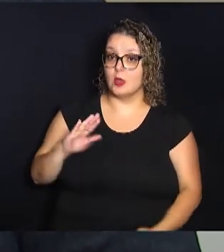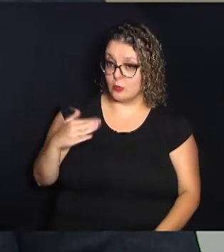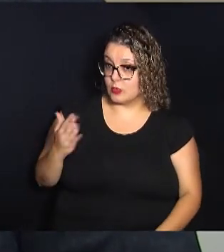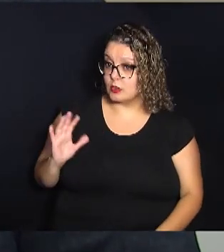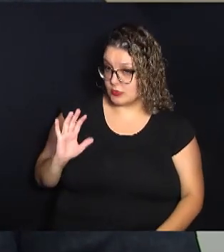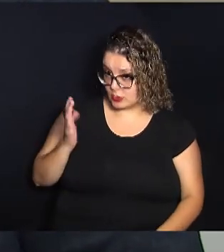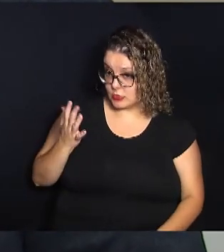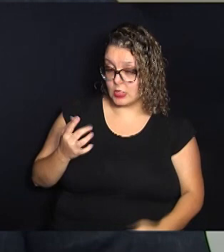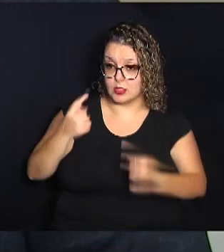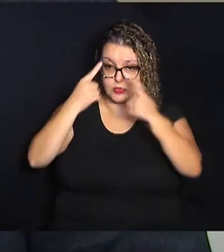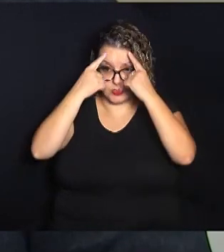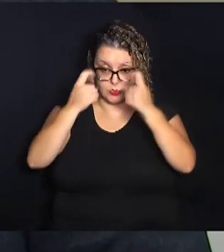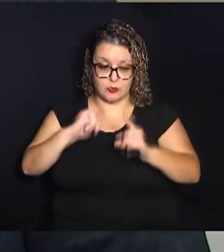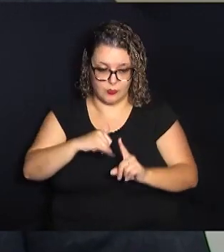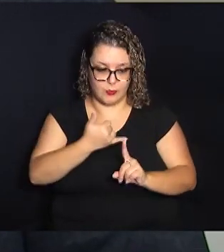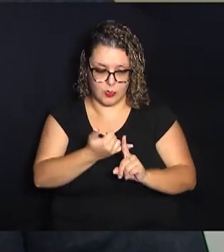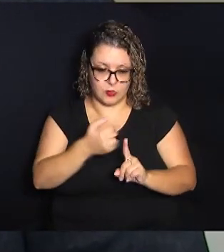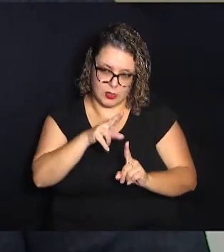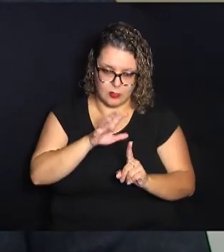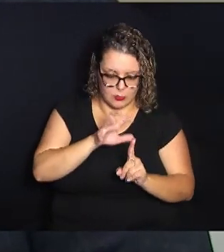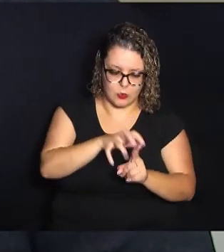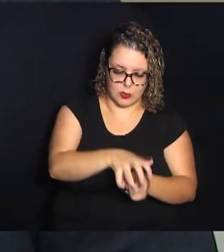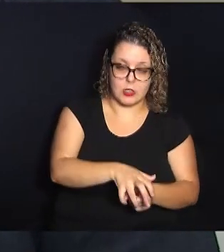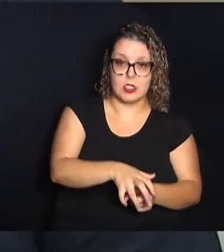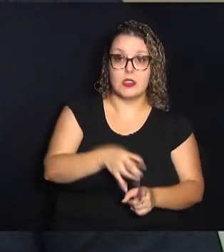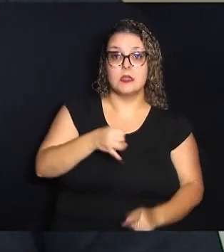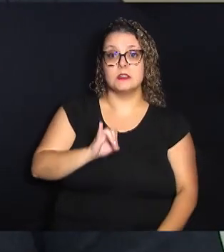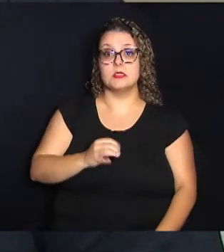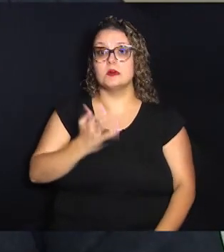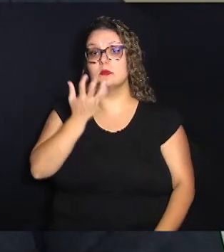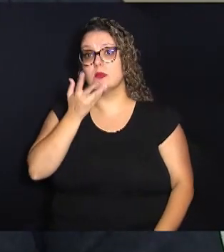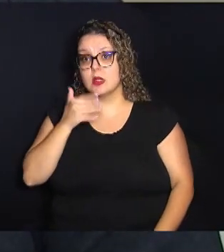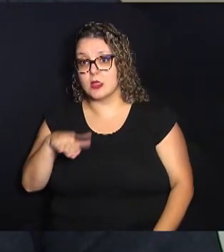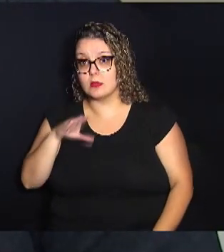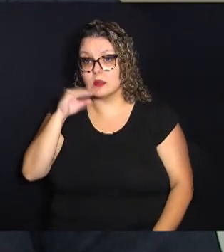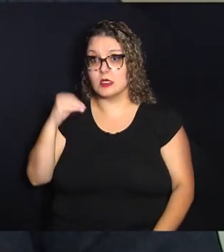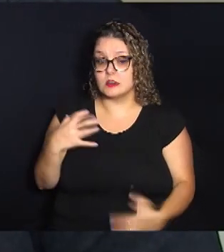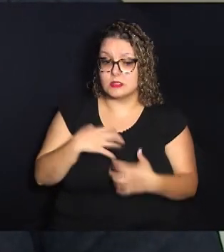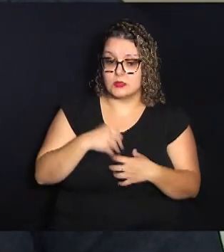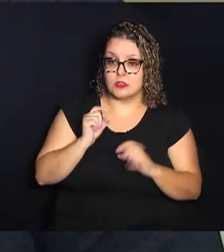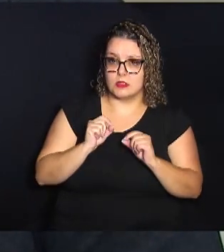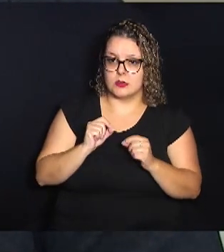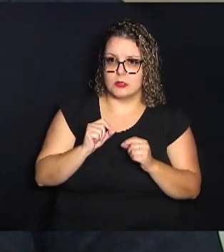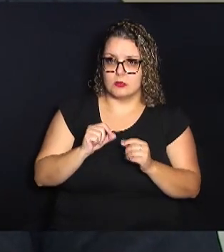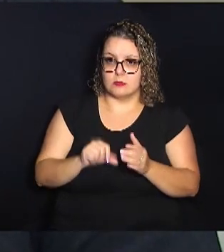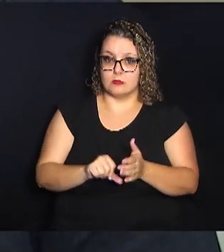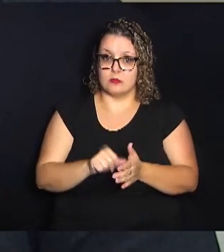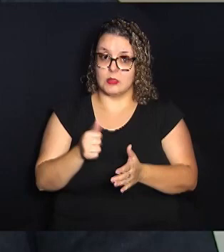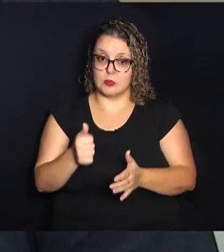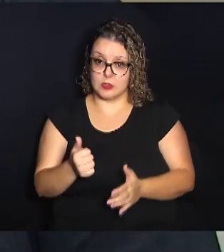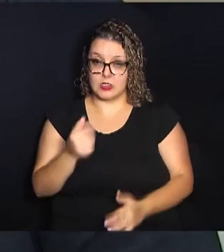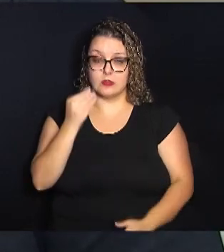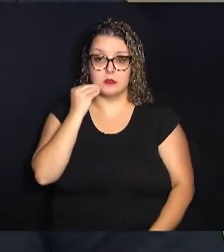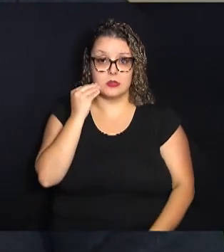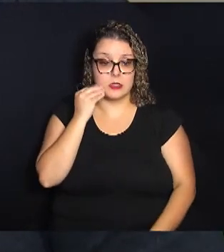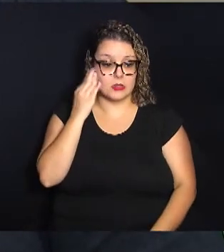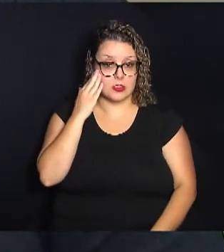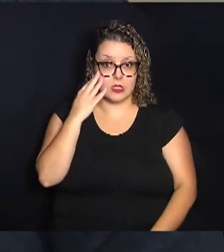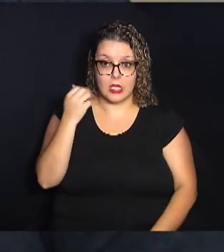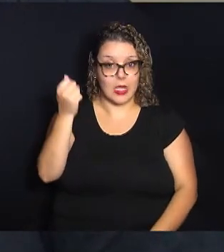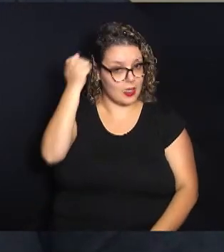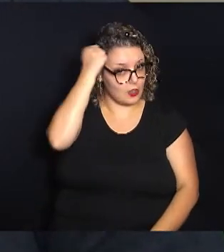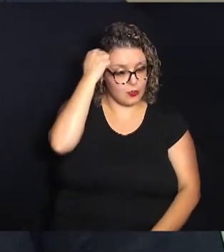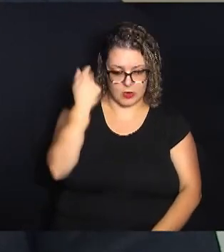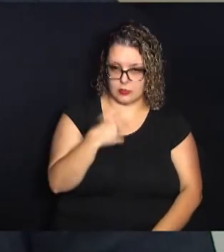violência, por exemplo, no caso do bullying, se é com uma criança ou com um adolescente, ele se sente o quê? Primeiro a gente tenta fazer ele entender que a culpa não é